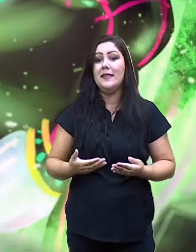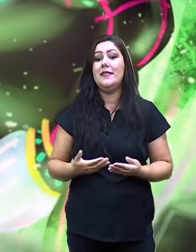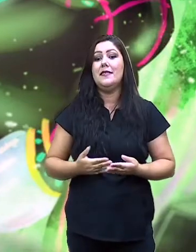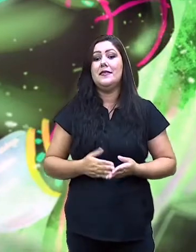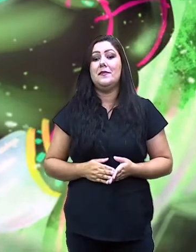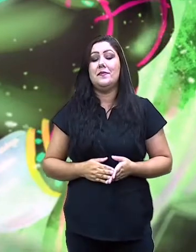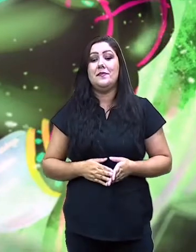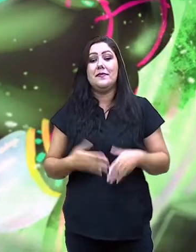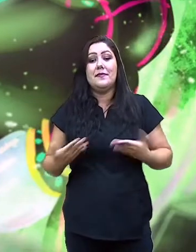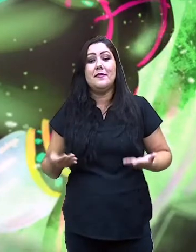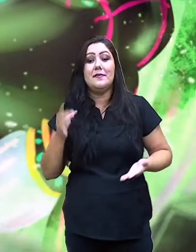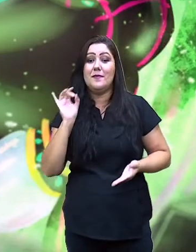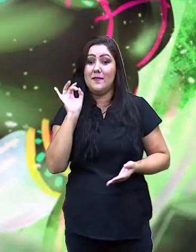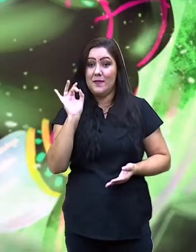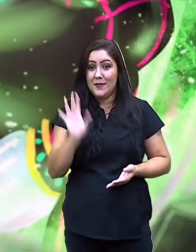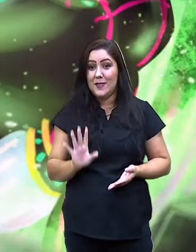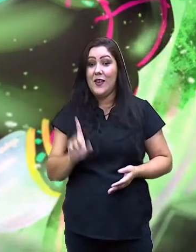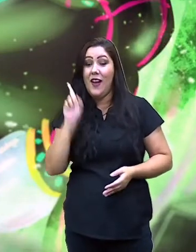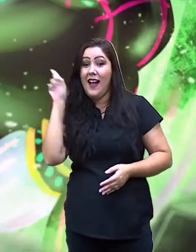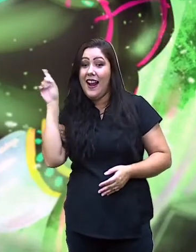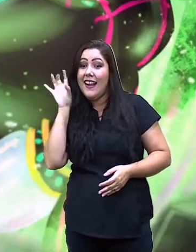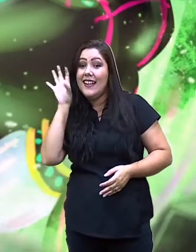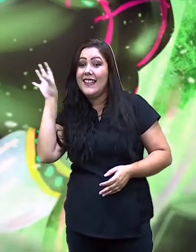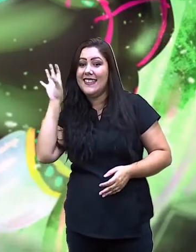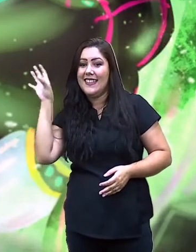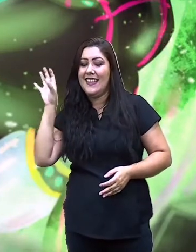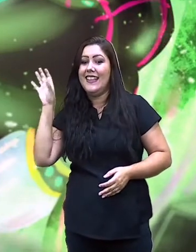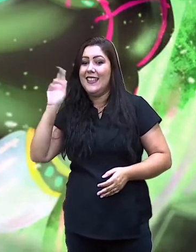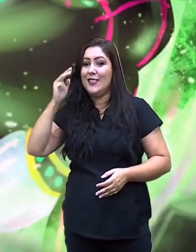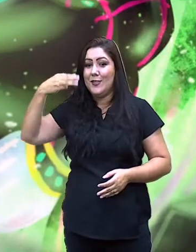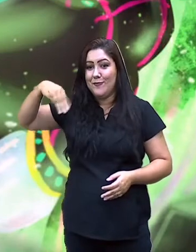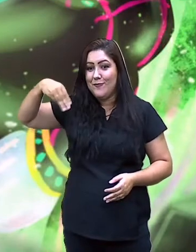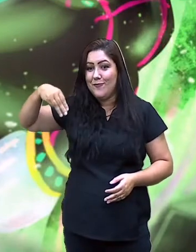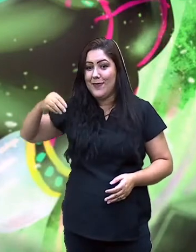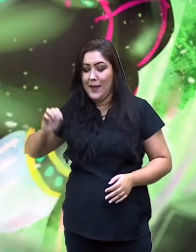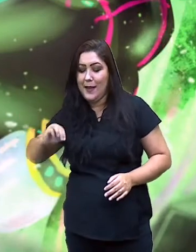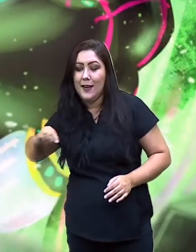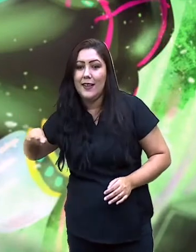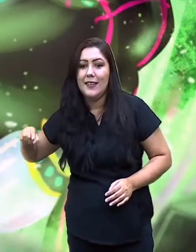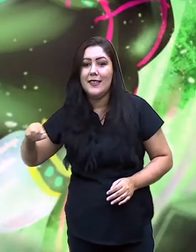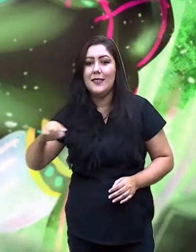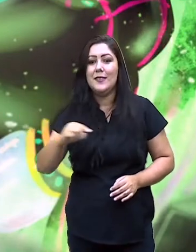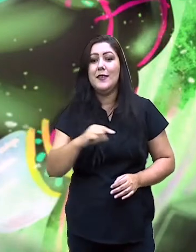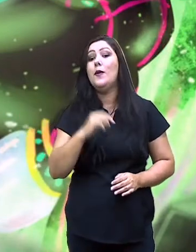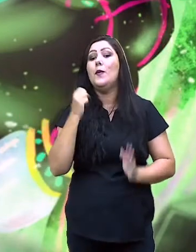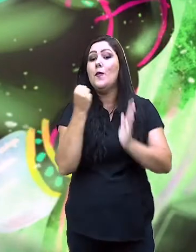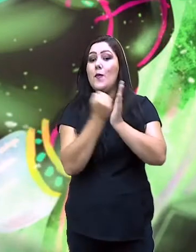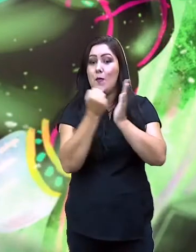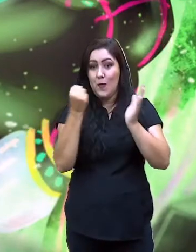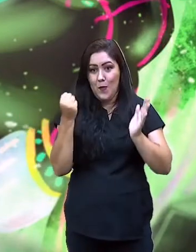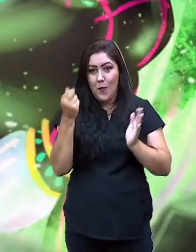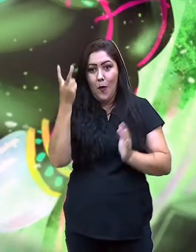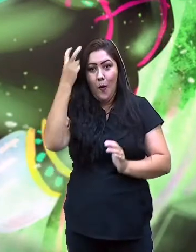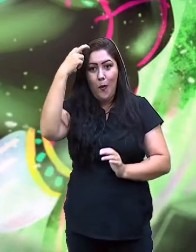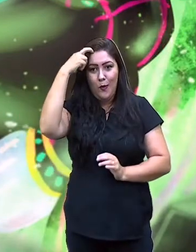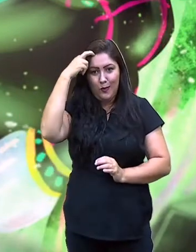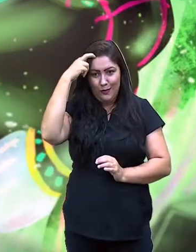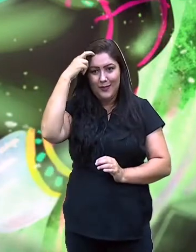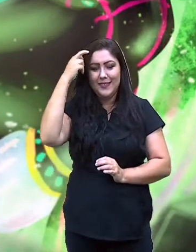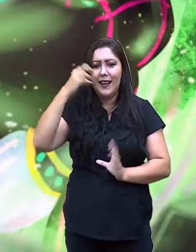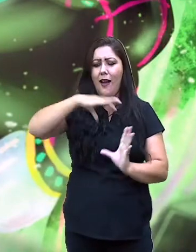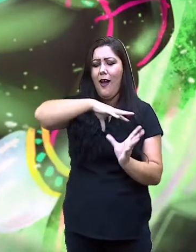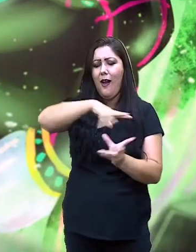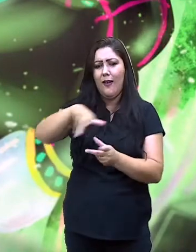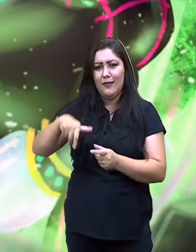que só o Bumba meu boi lá do Maranhão é patrimônio cultural da humanidade tem vários